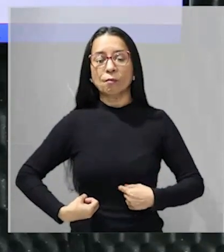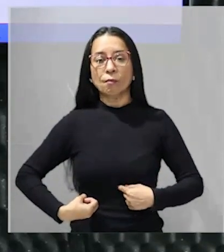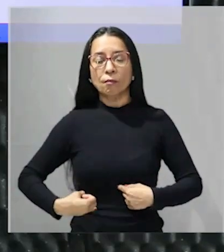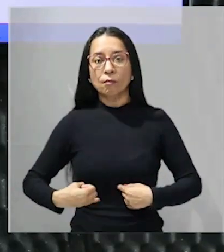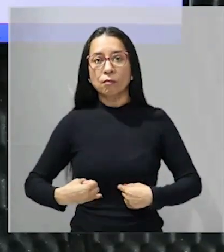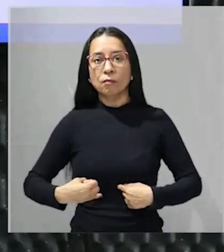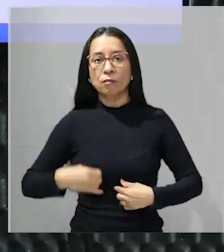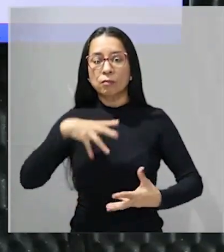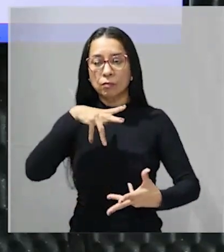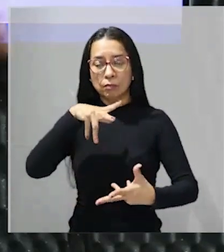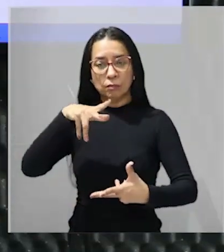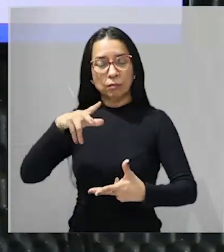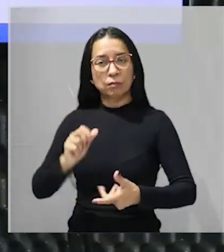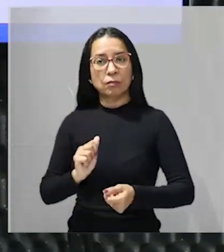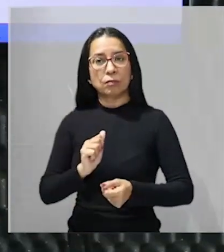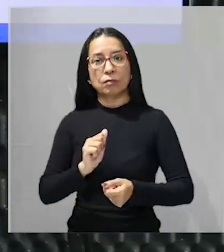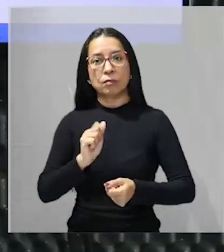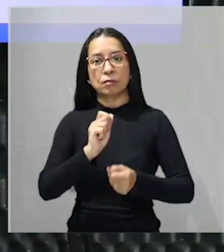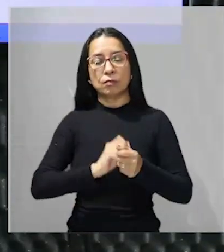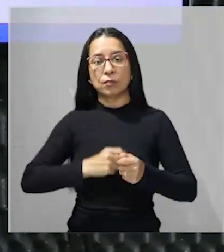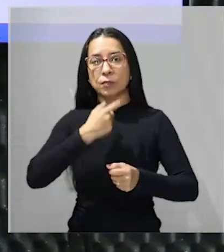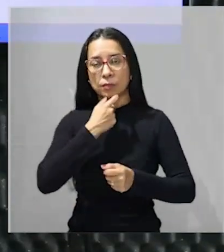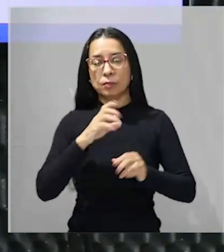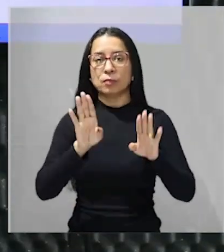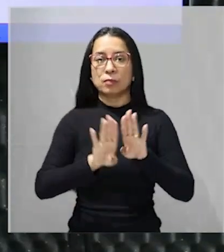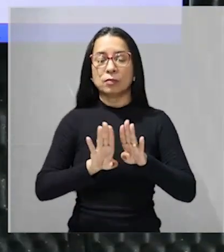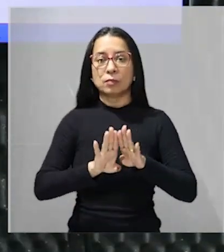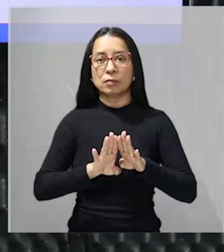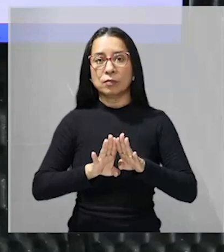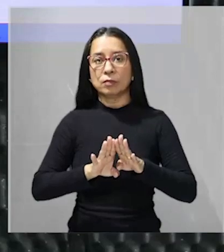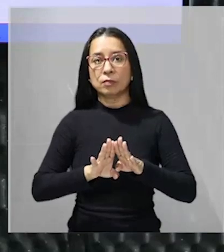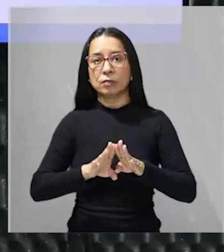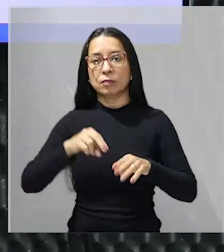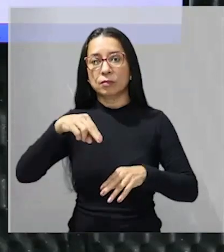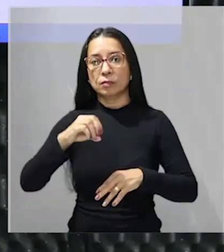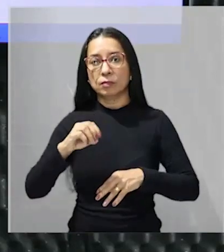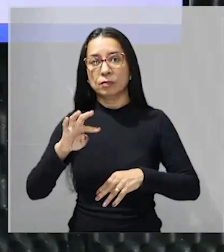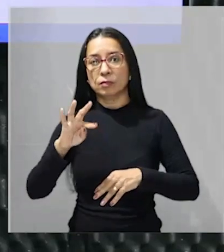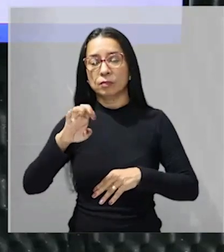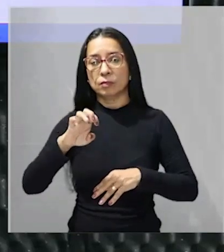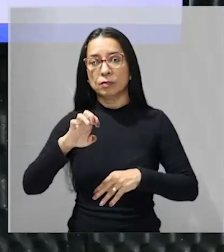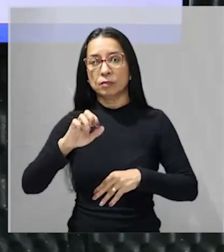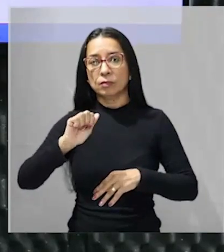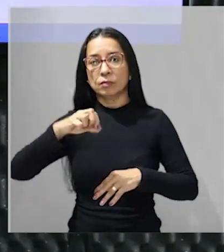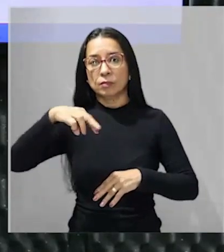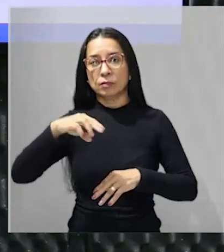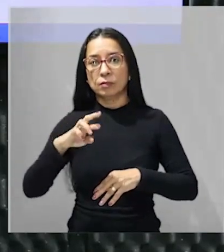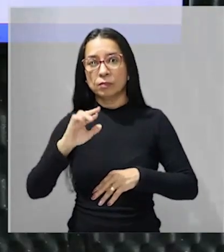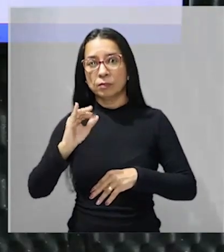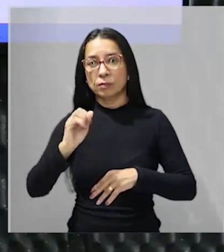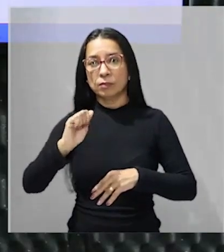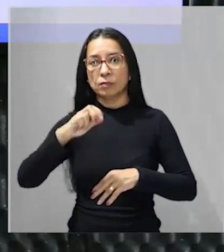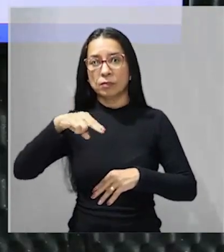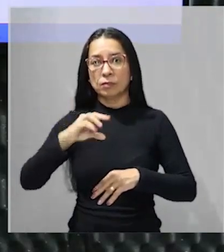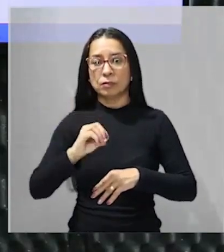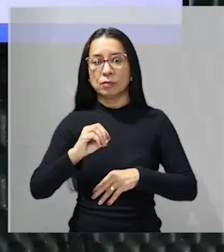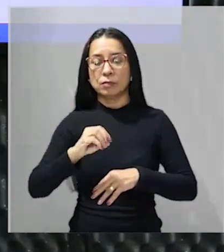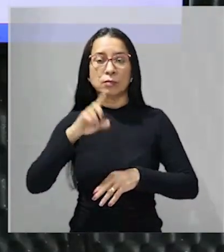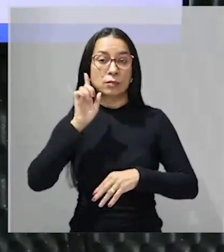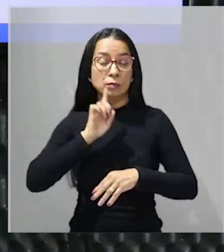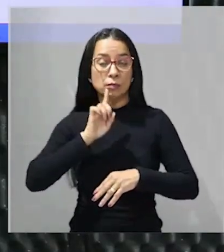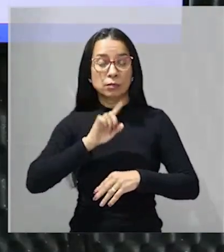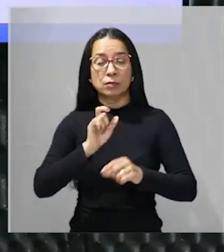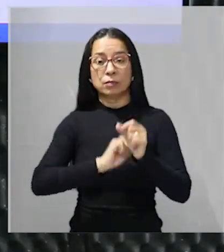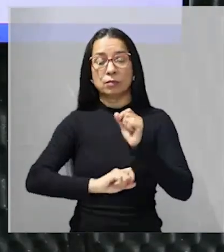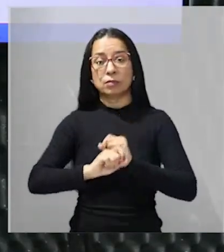internacional pelo imperialismo inglês e até mesmo norte-americano então essa fragmentação política dessa